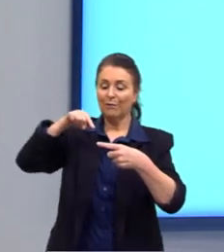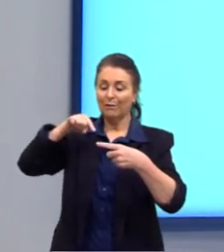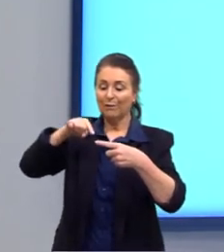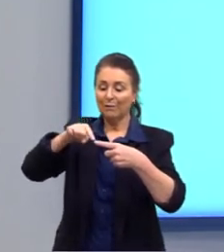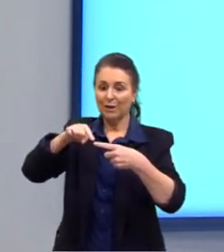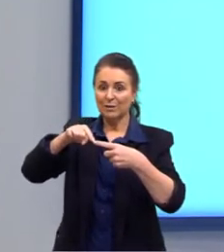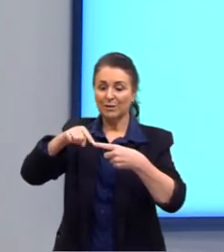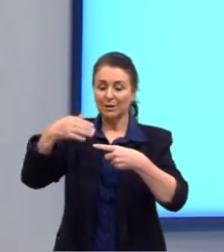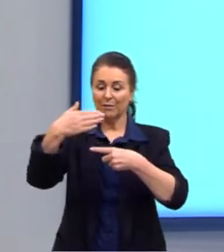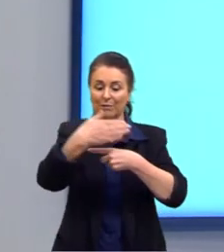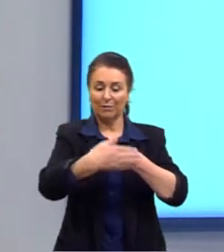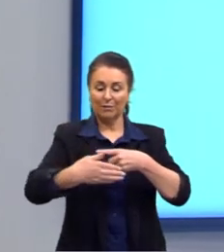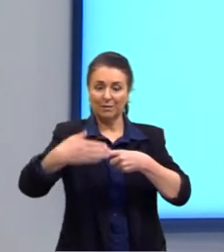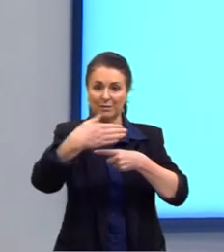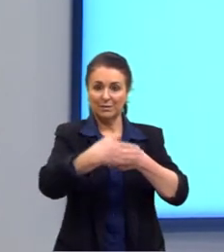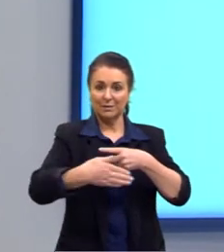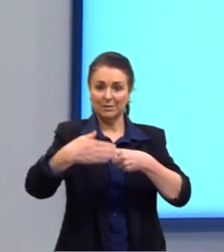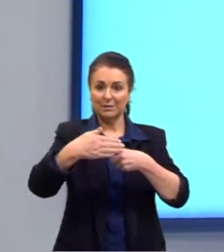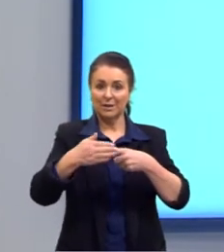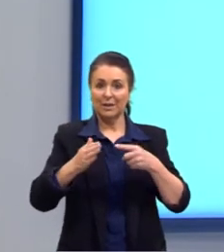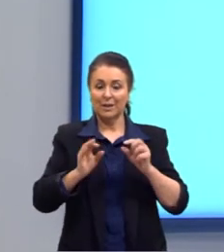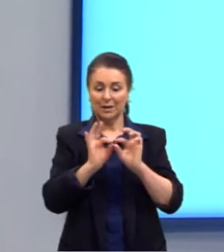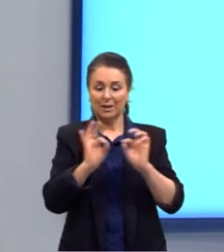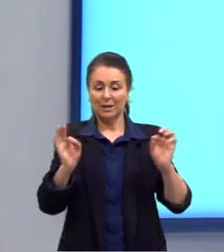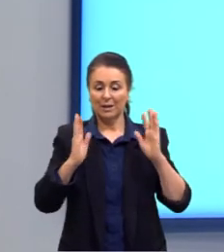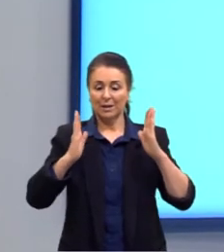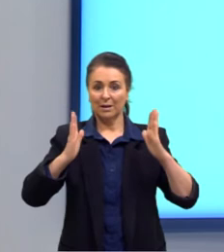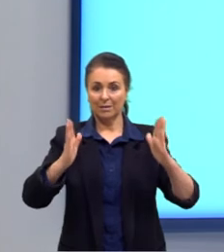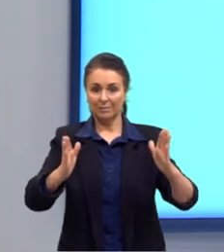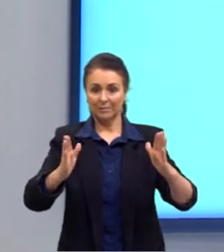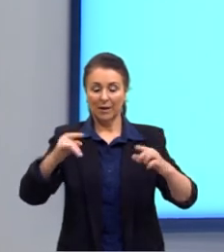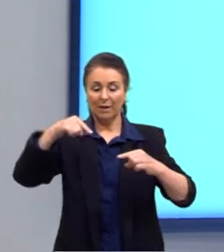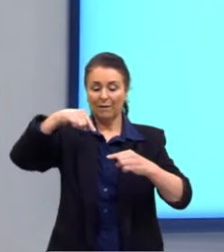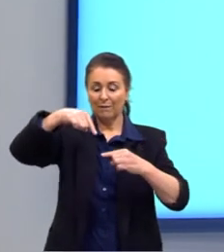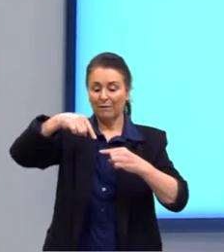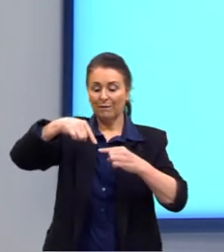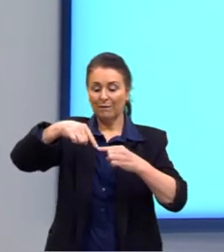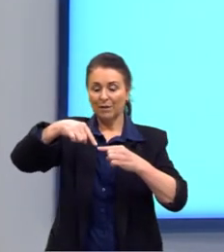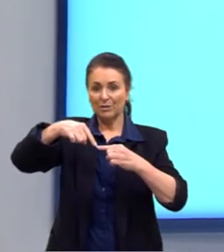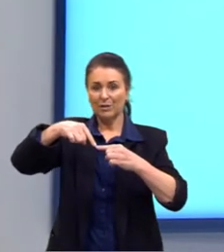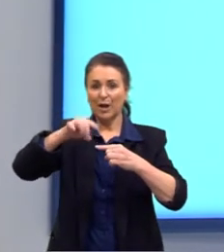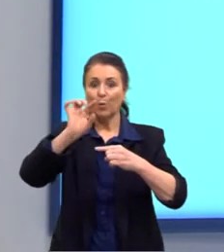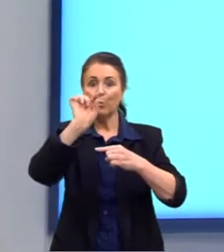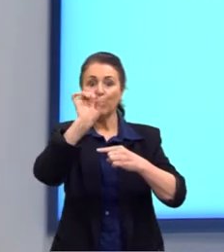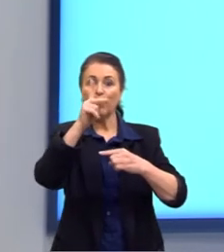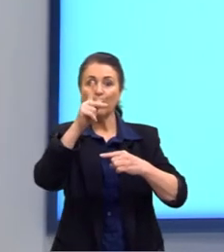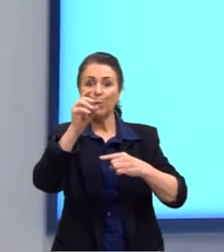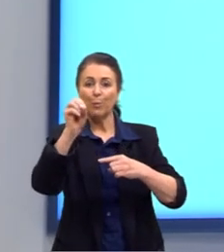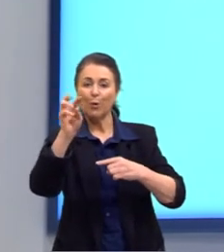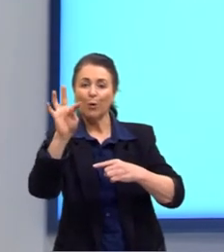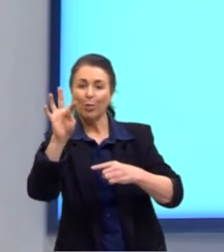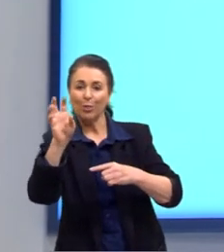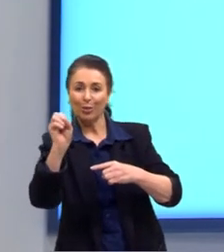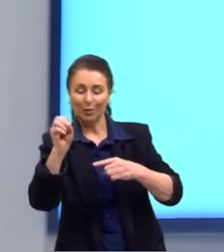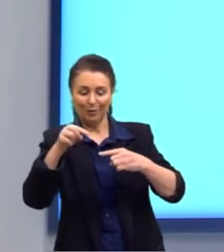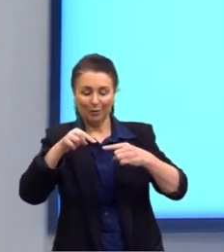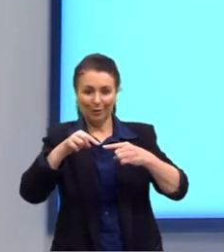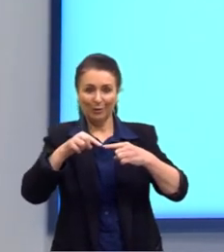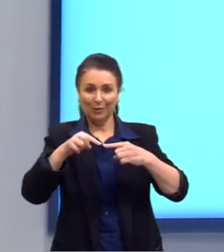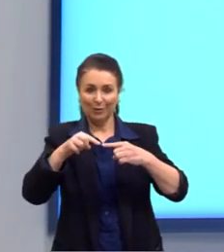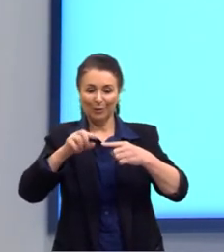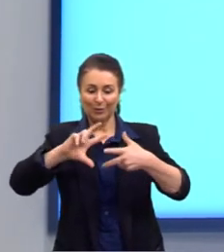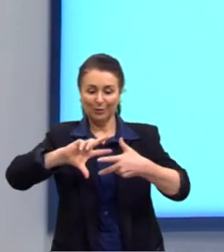faces e arestas. Vértice continua sendo cada pontinho do nosso poliedro.